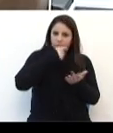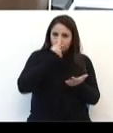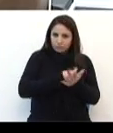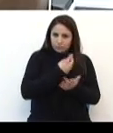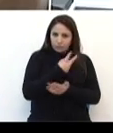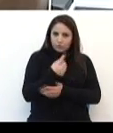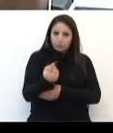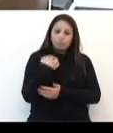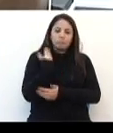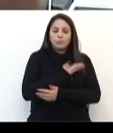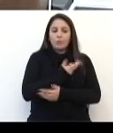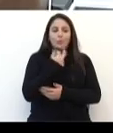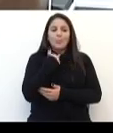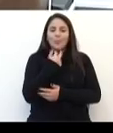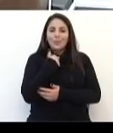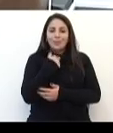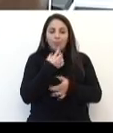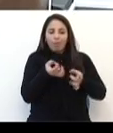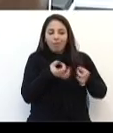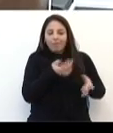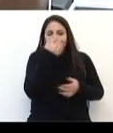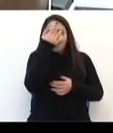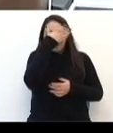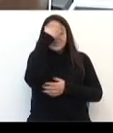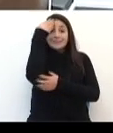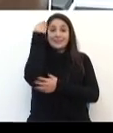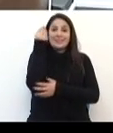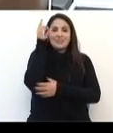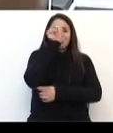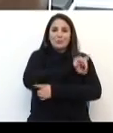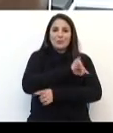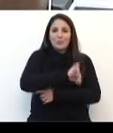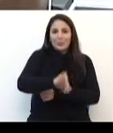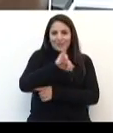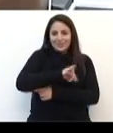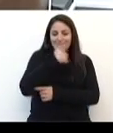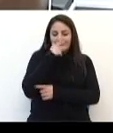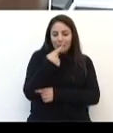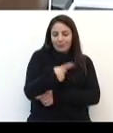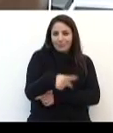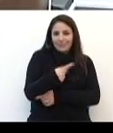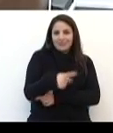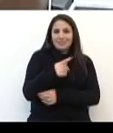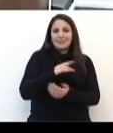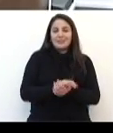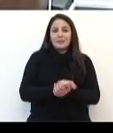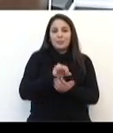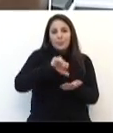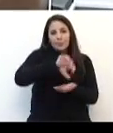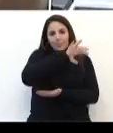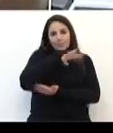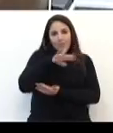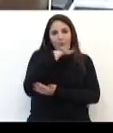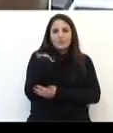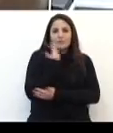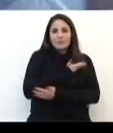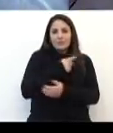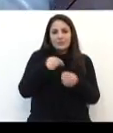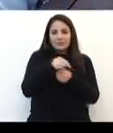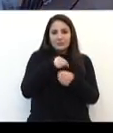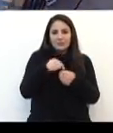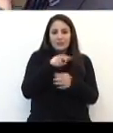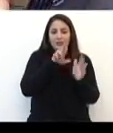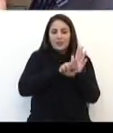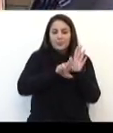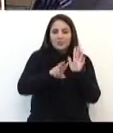e, assim, não teríamos como deixar passar em branco uma data tão importante como essa para o meio ambiente da nossa